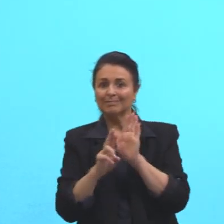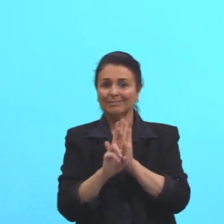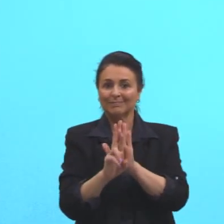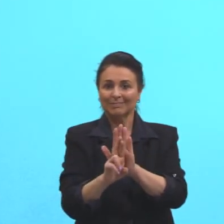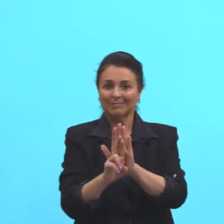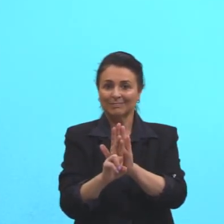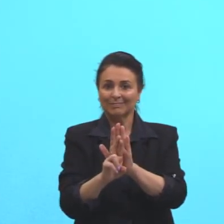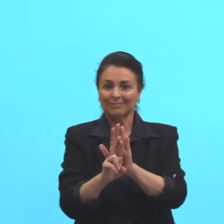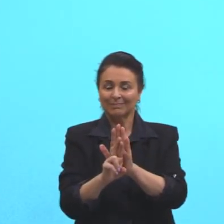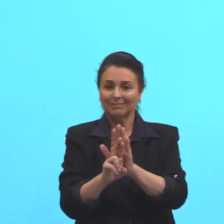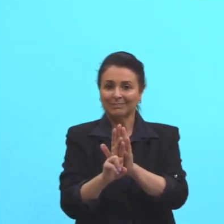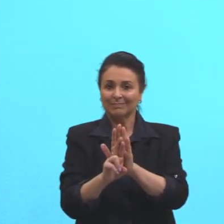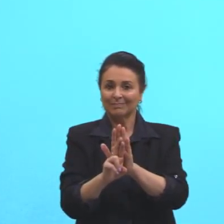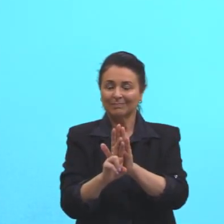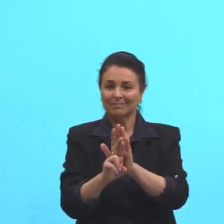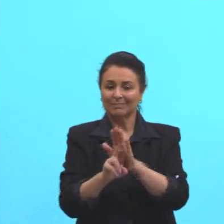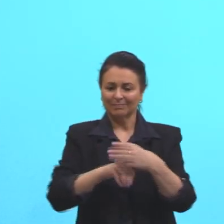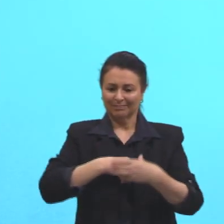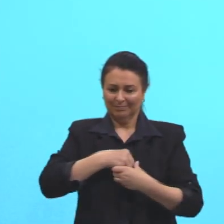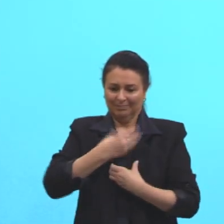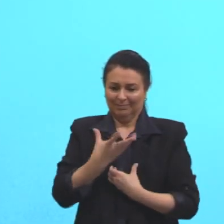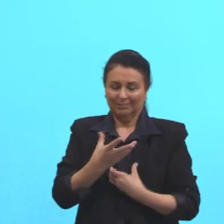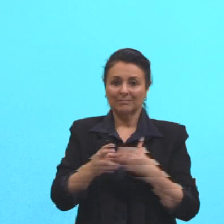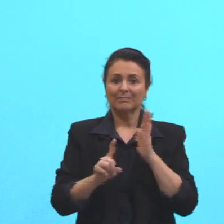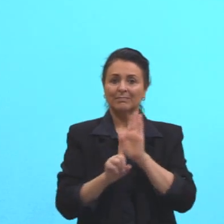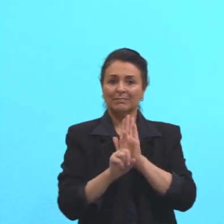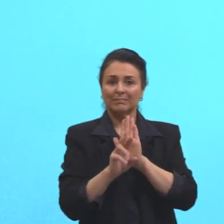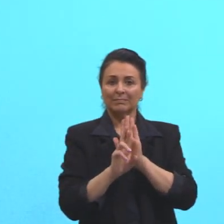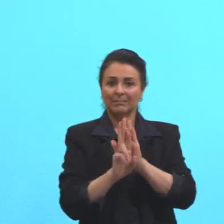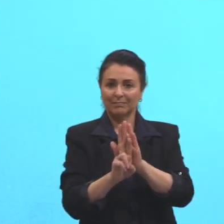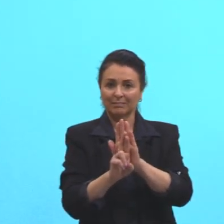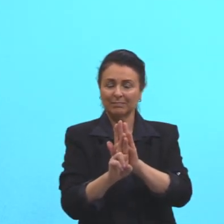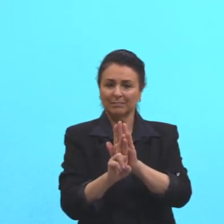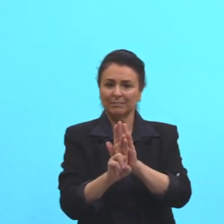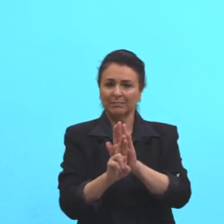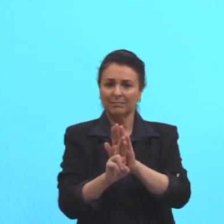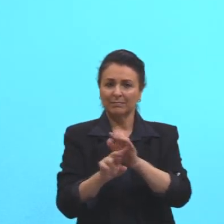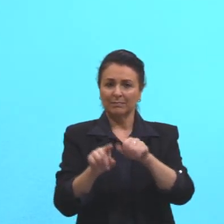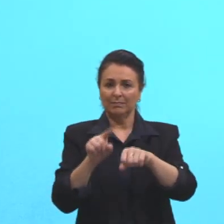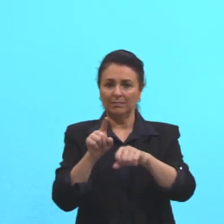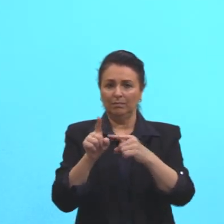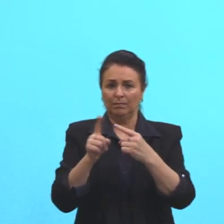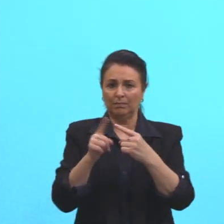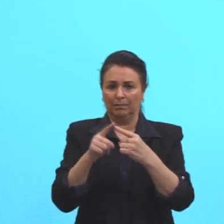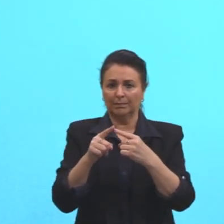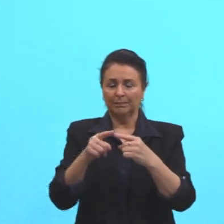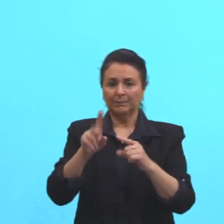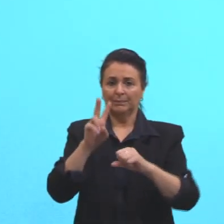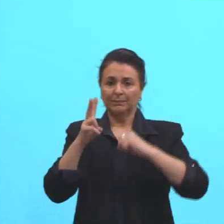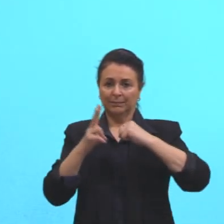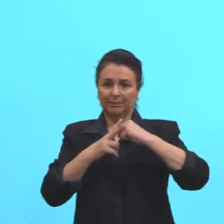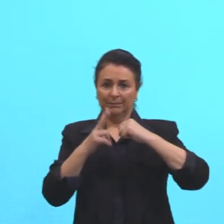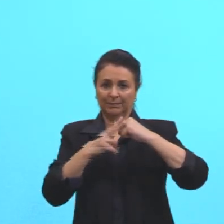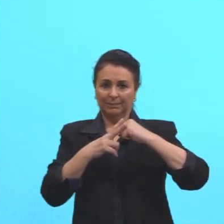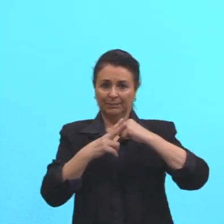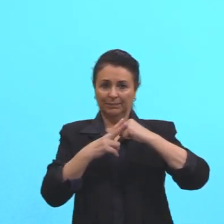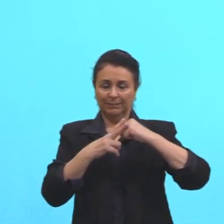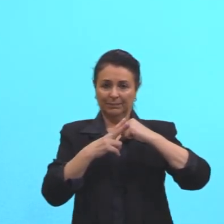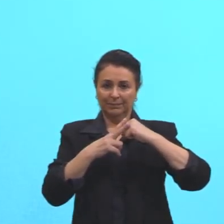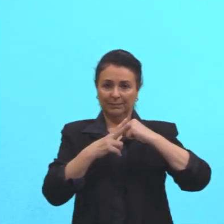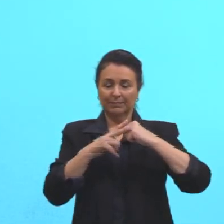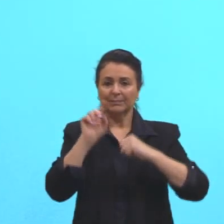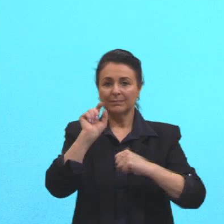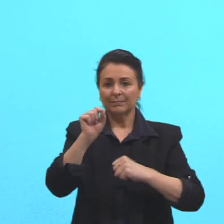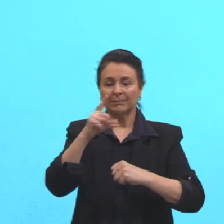esse modo verbal ou esse tempo verbal. Então,